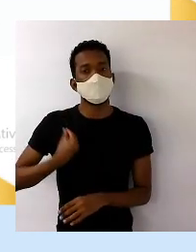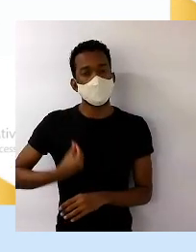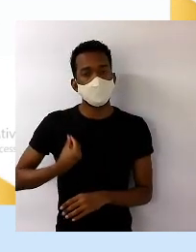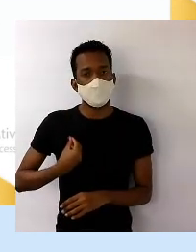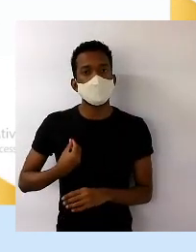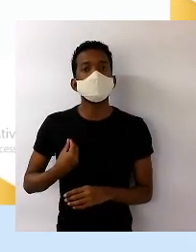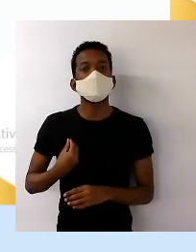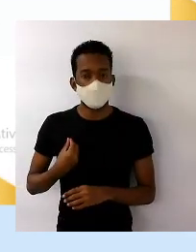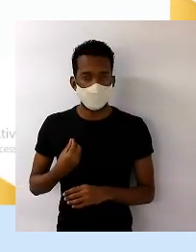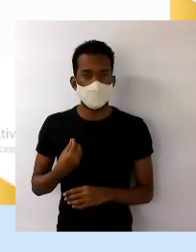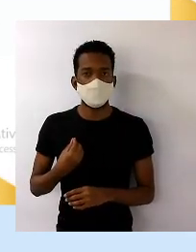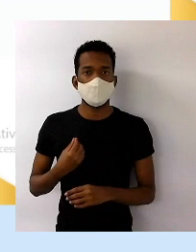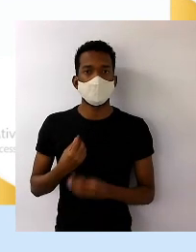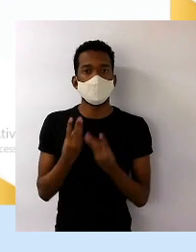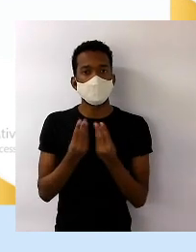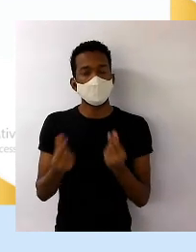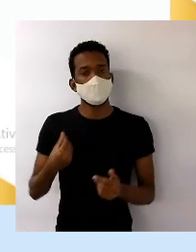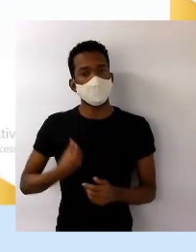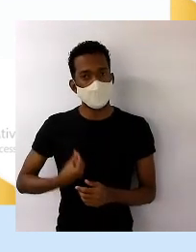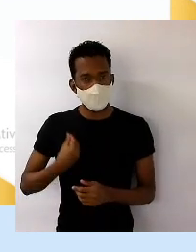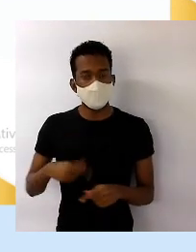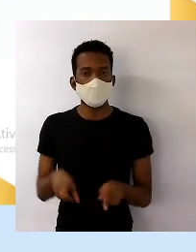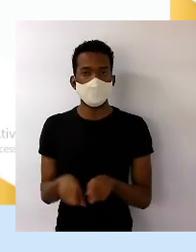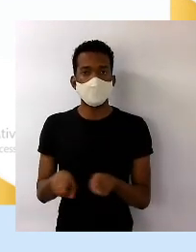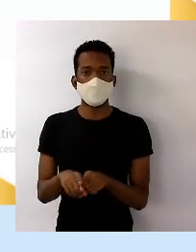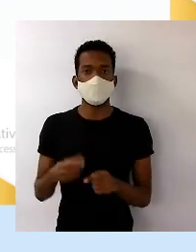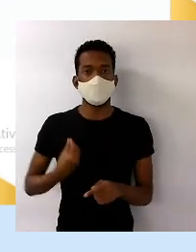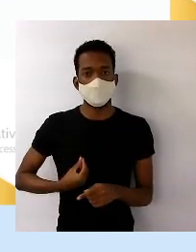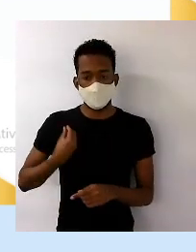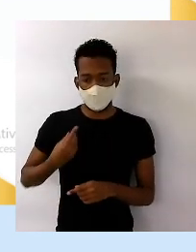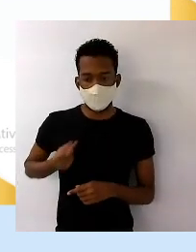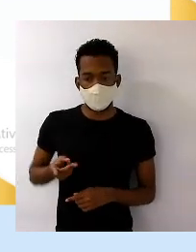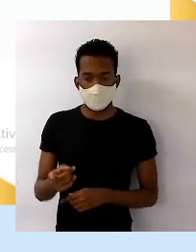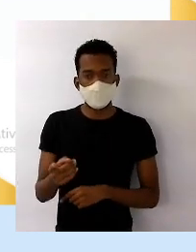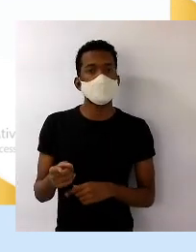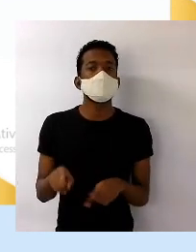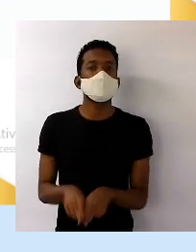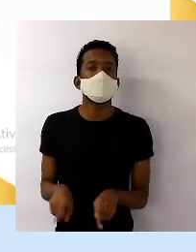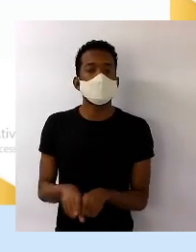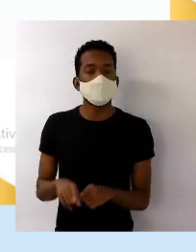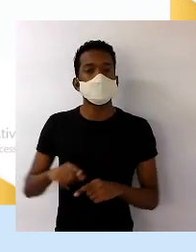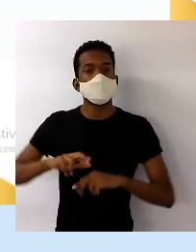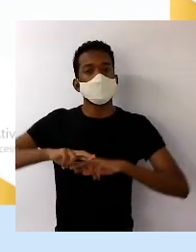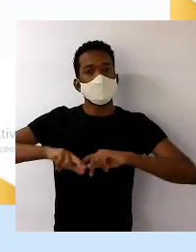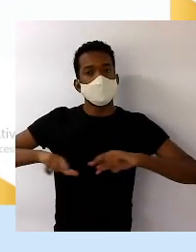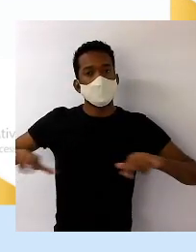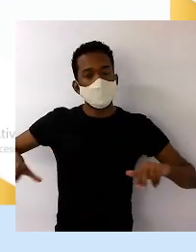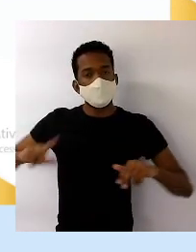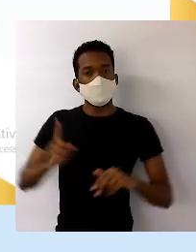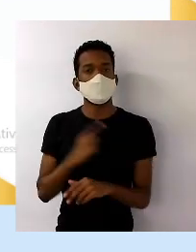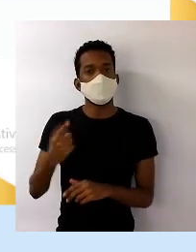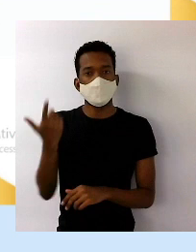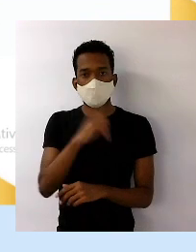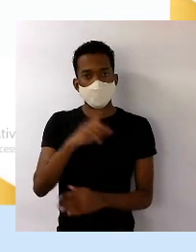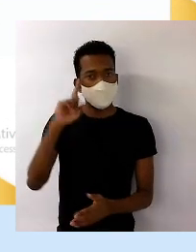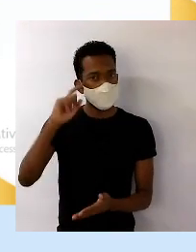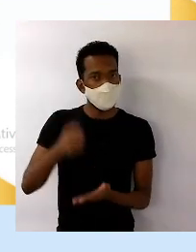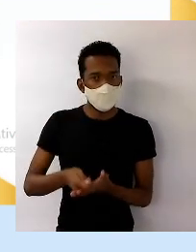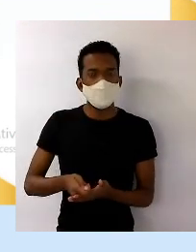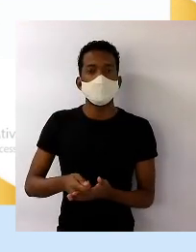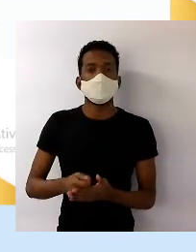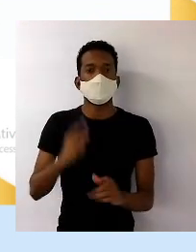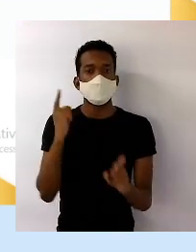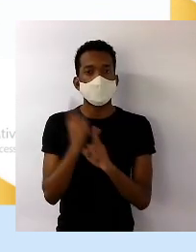definir longevidade, vários fatores a gente consegue definir, identificar,